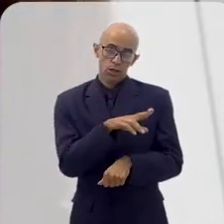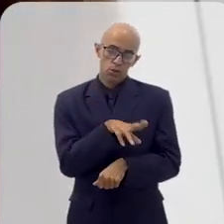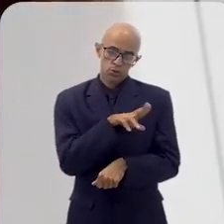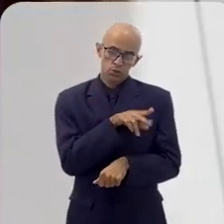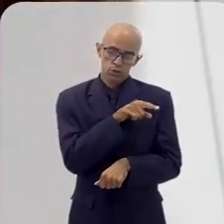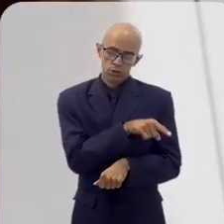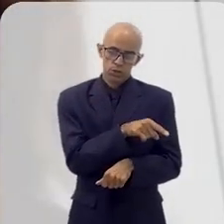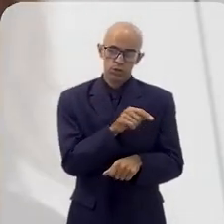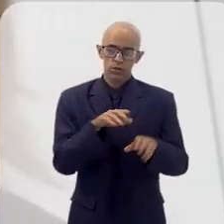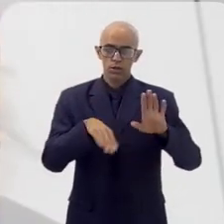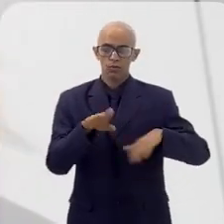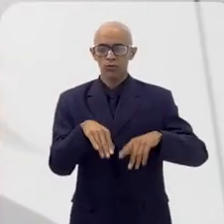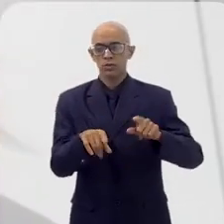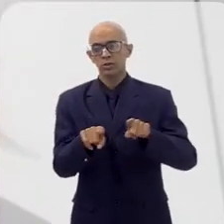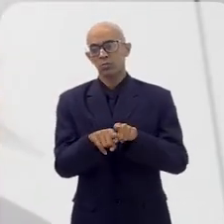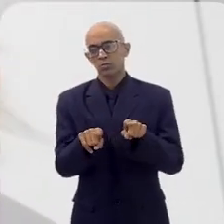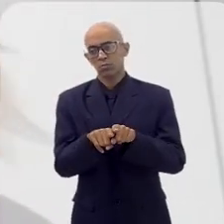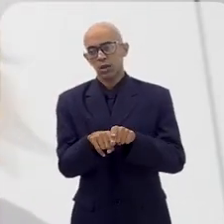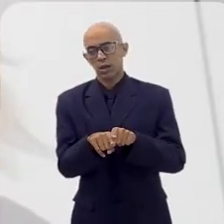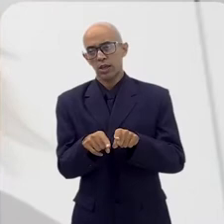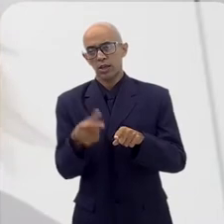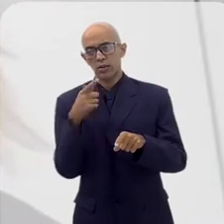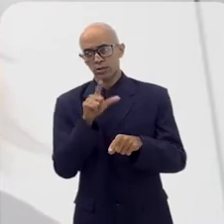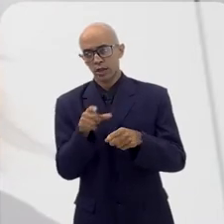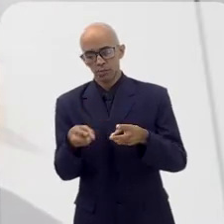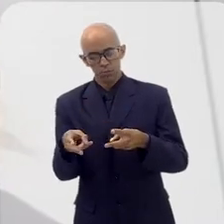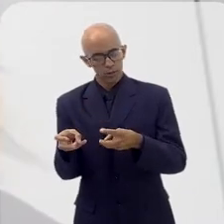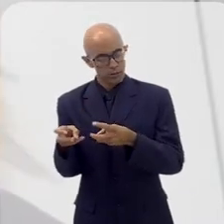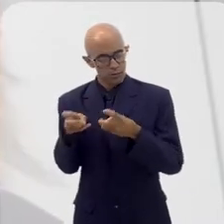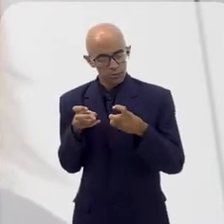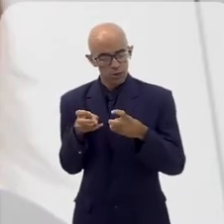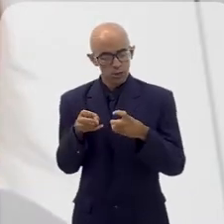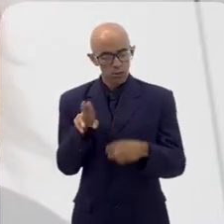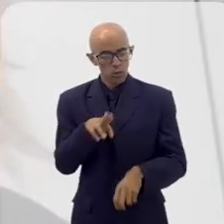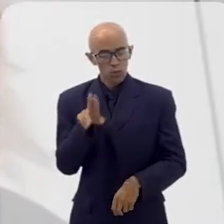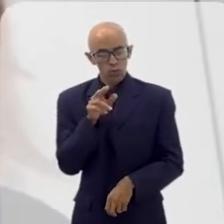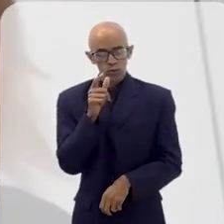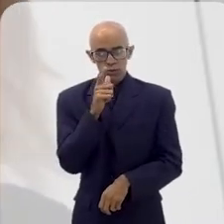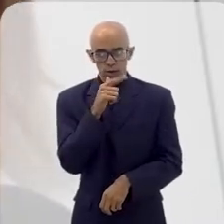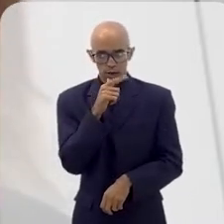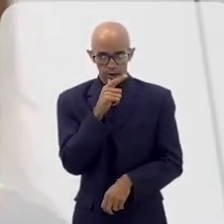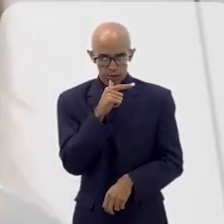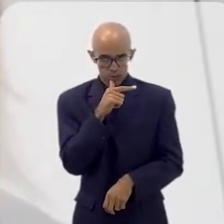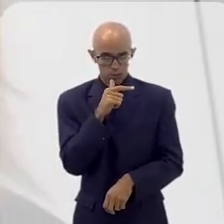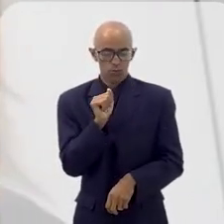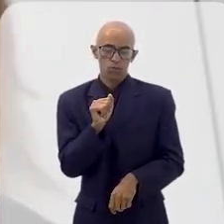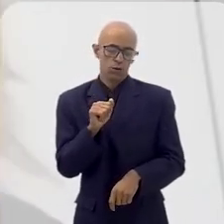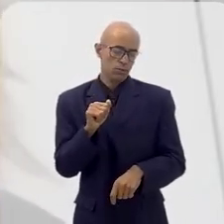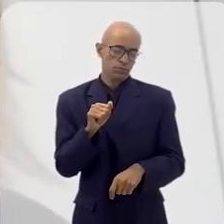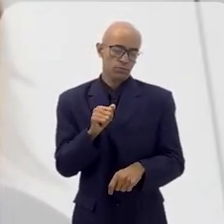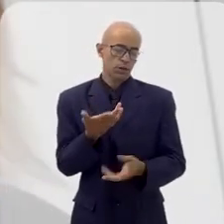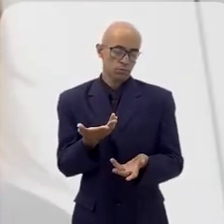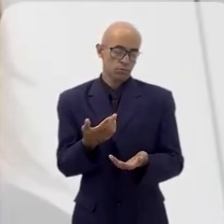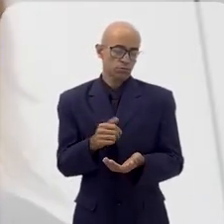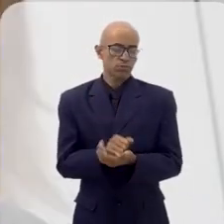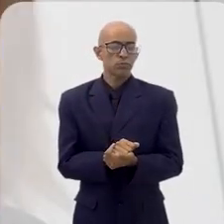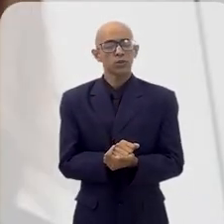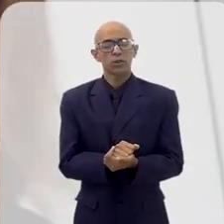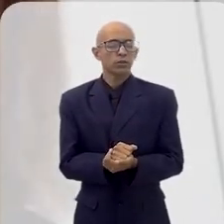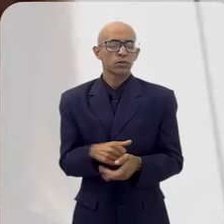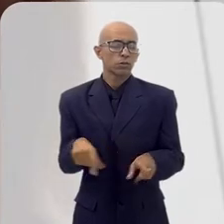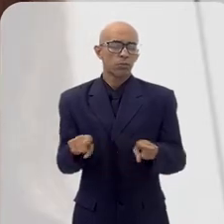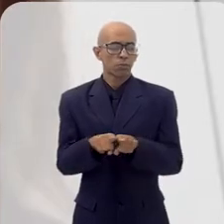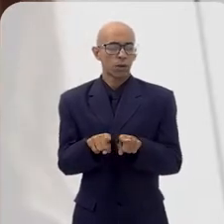possa vir a na sua empresa. Ele acaba também observando o uso de água, a matéria-prima,